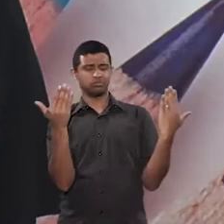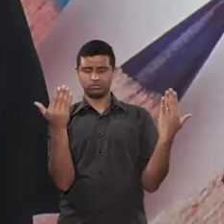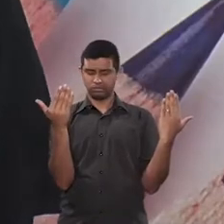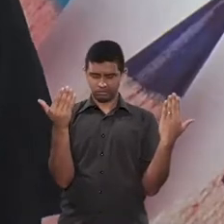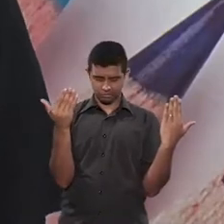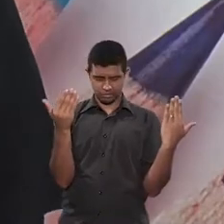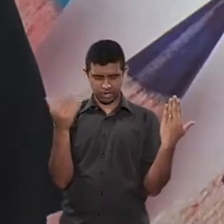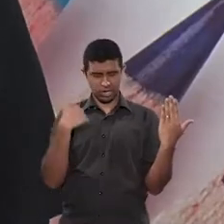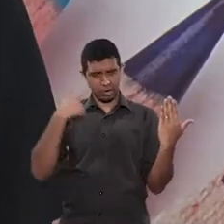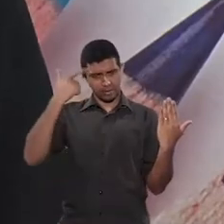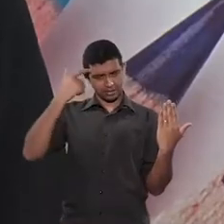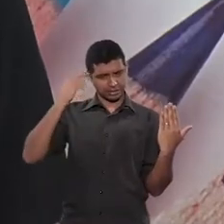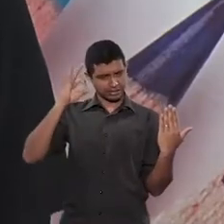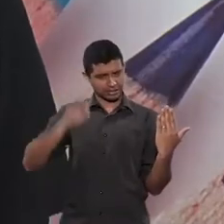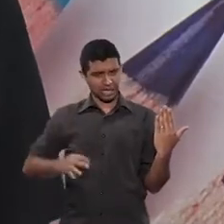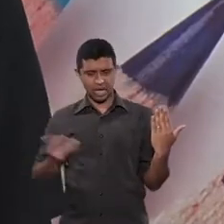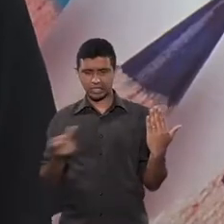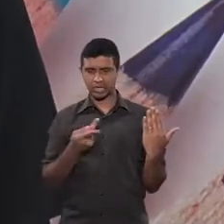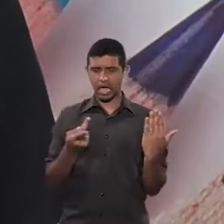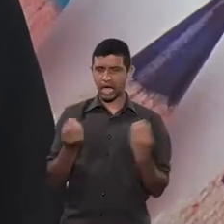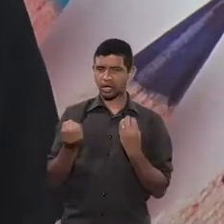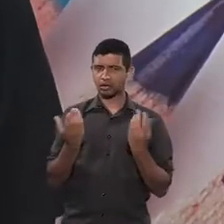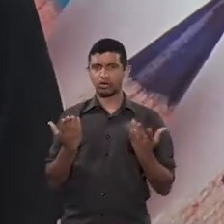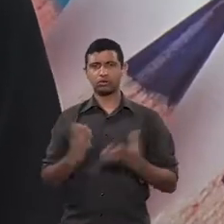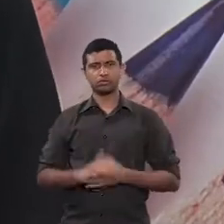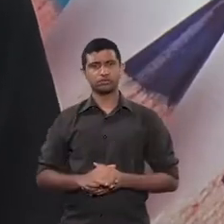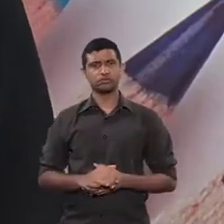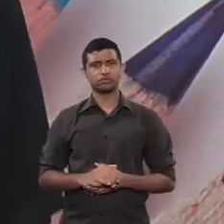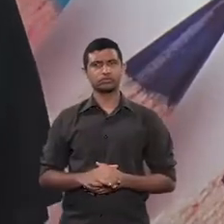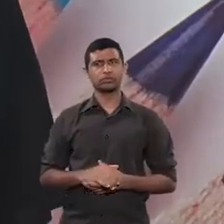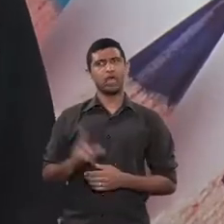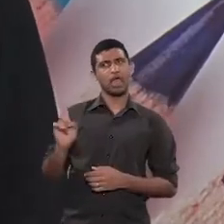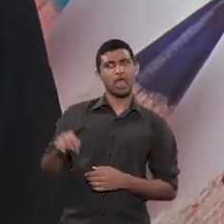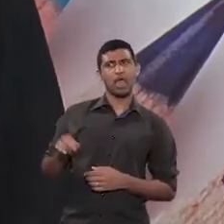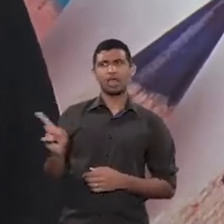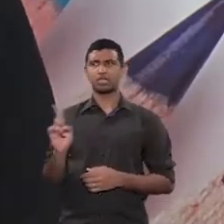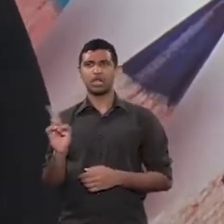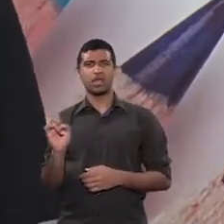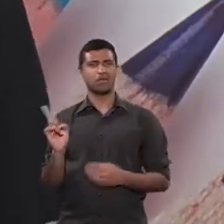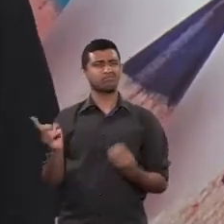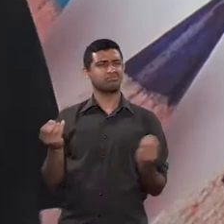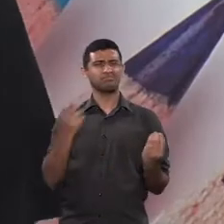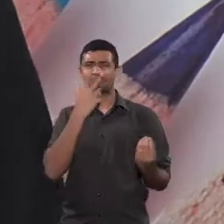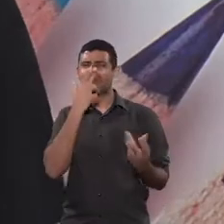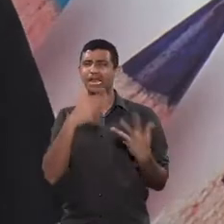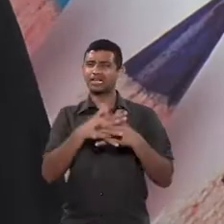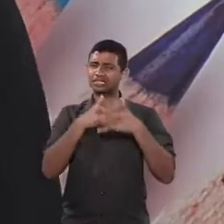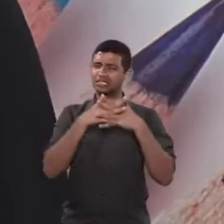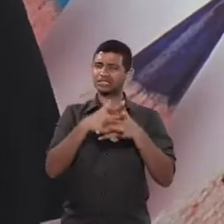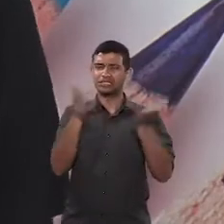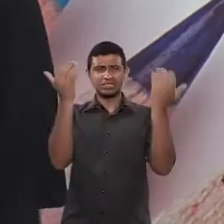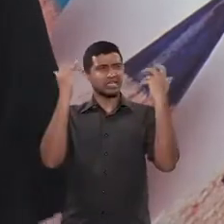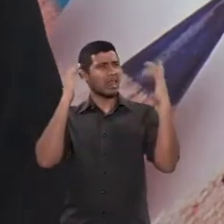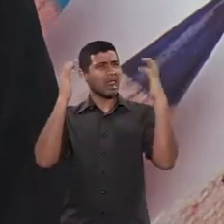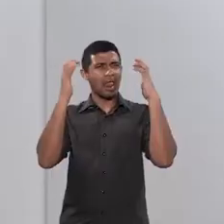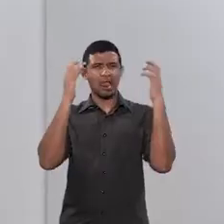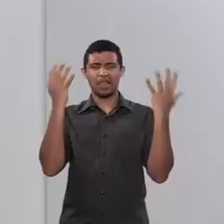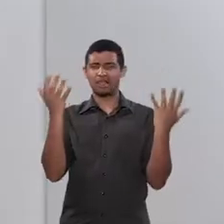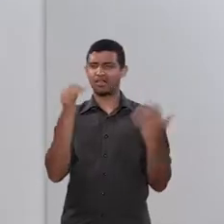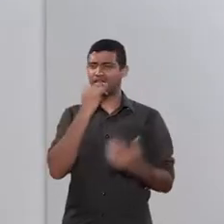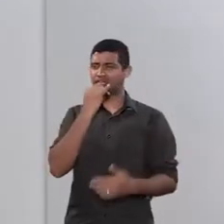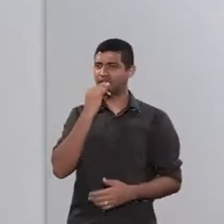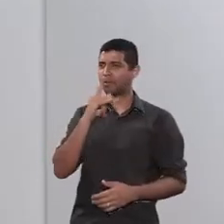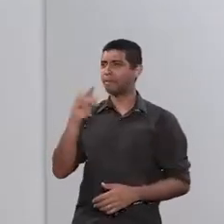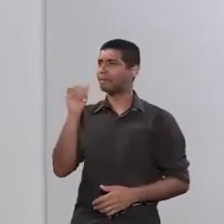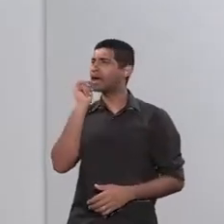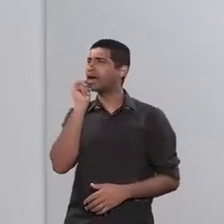Exatamente. Poxa, isso que eu estou pensando, está certo ou está errado? Exatamente. O que é e o que não é ficou tão confuso na tua cabeça? Eu amo tanto meu